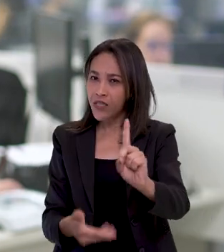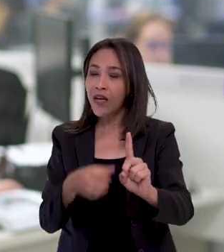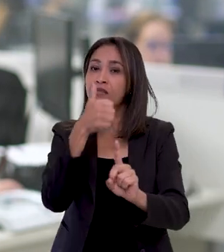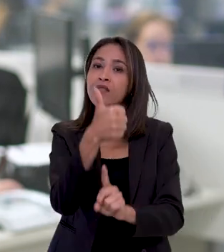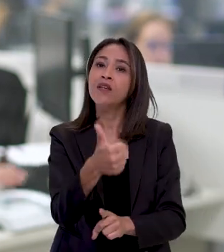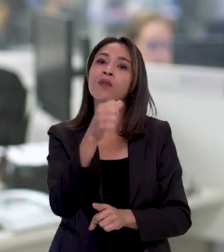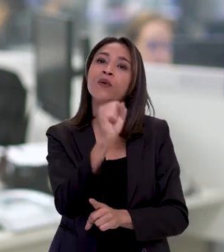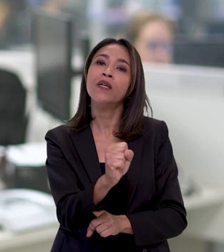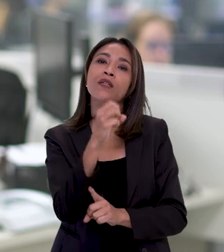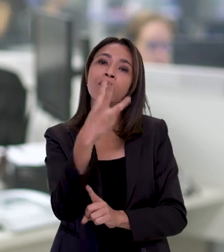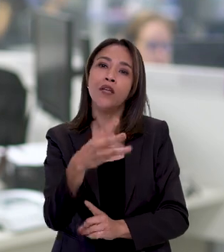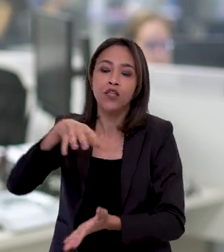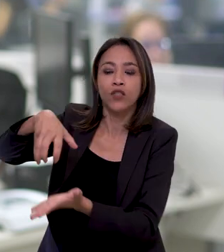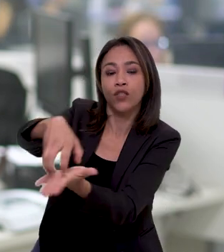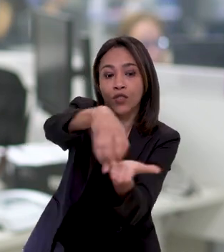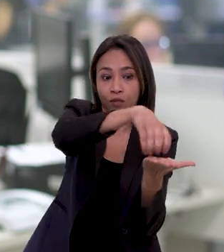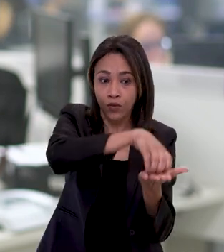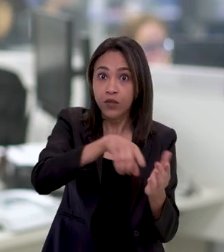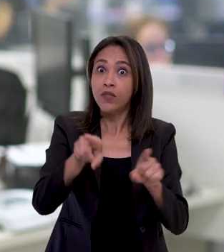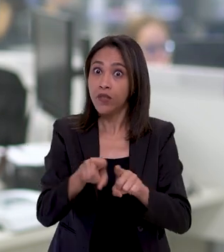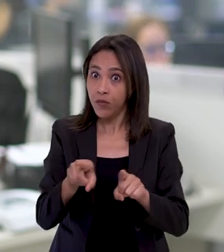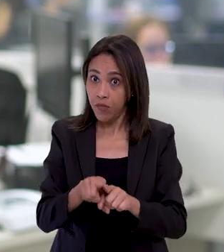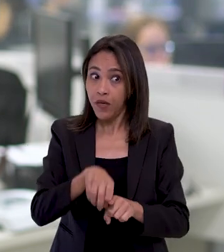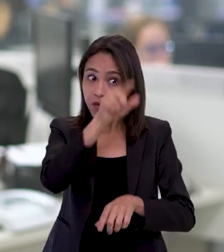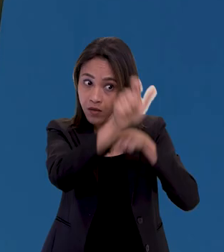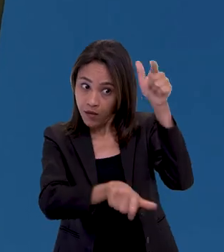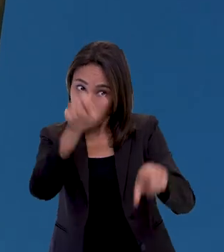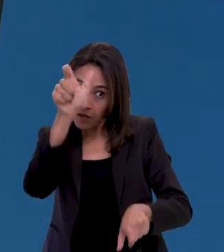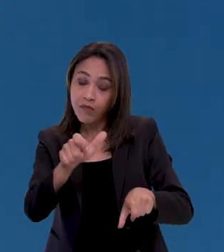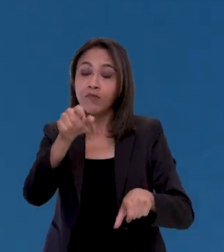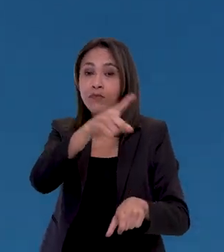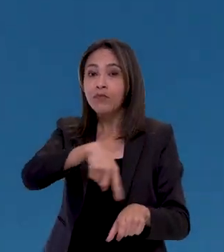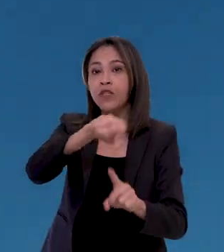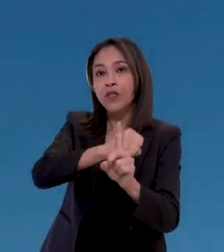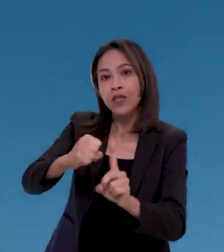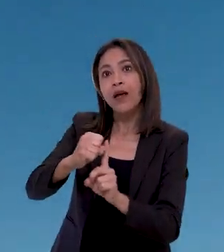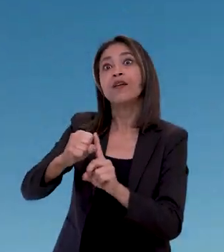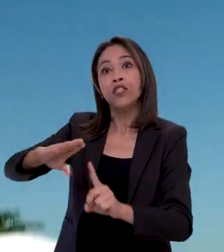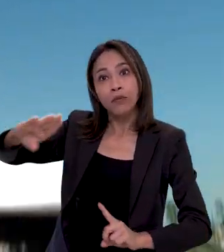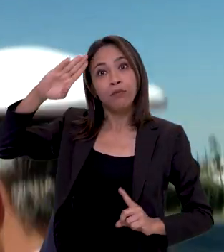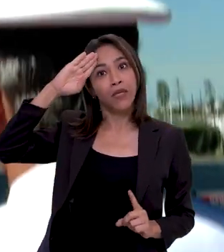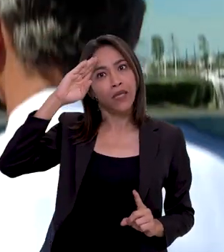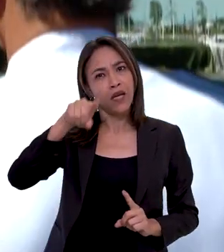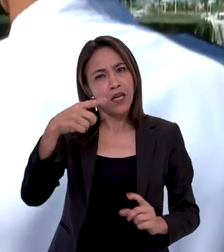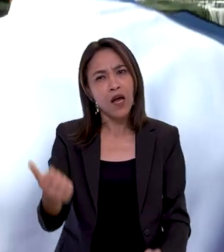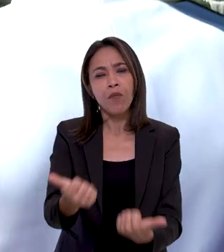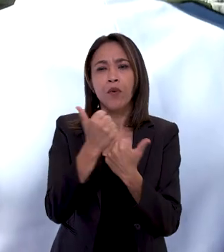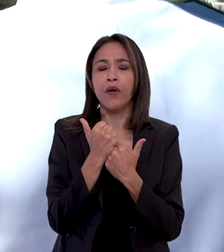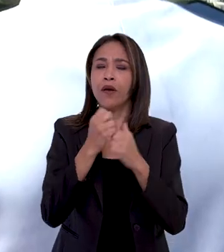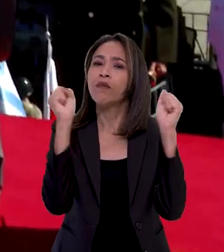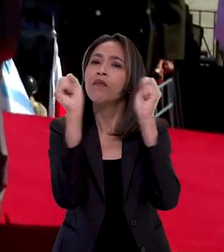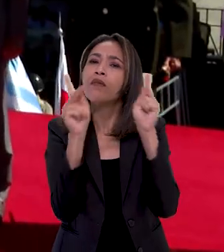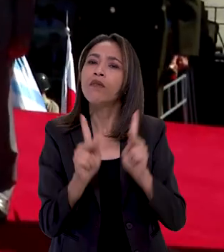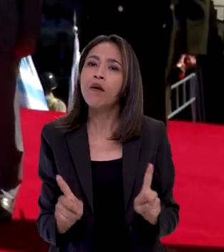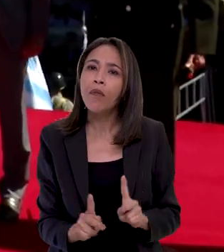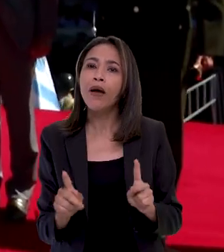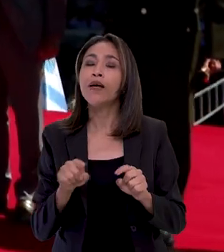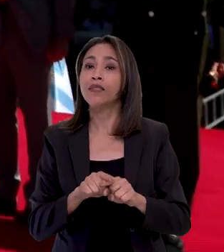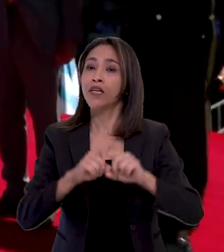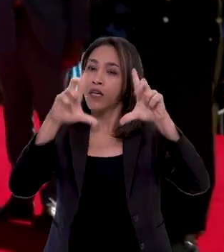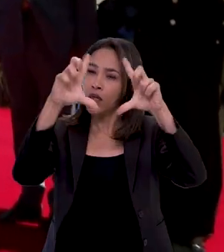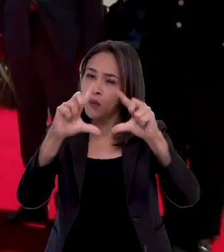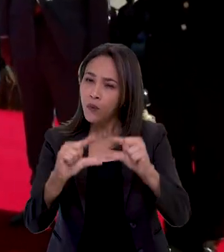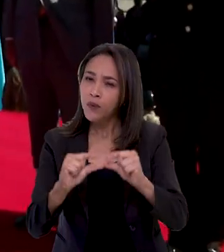instituições e personalidades civis e militares que contribuíram com missões de paz e intermediações em